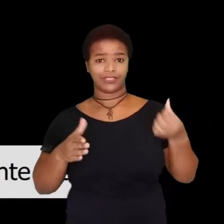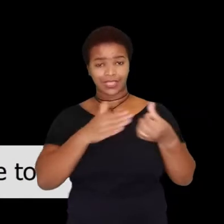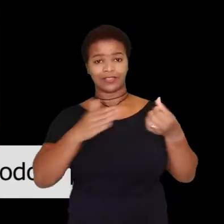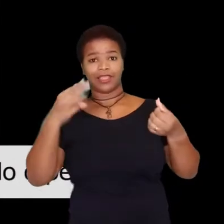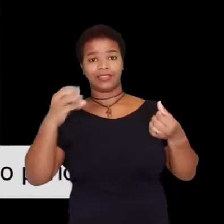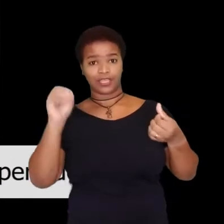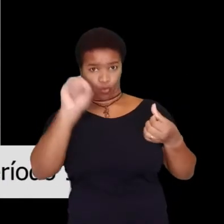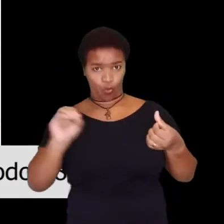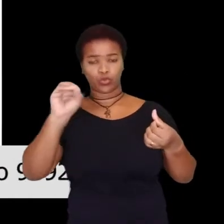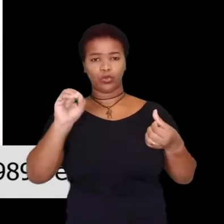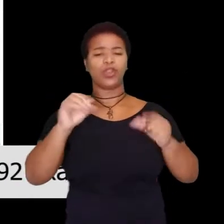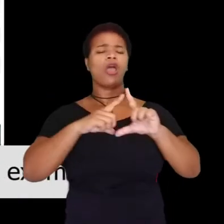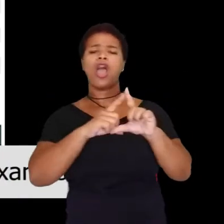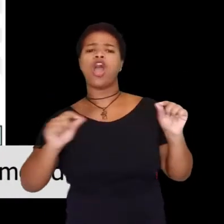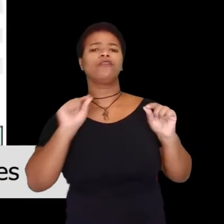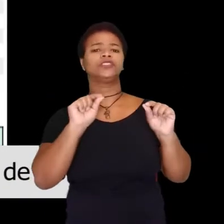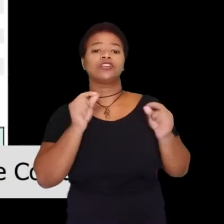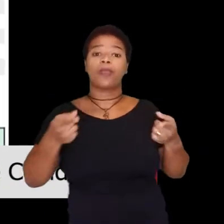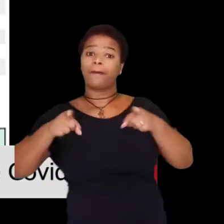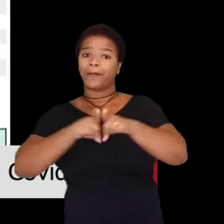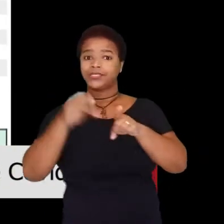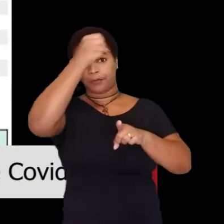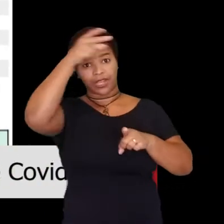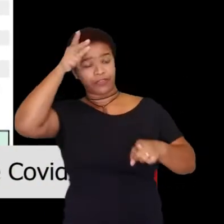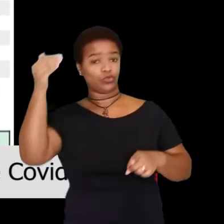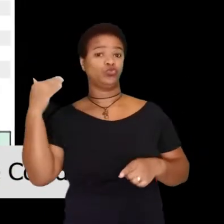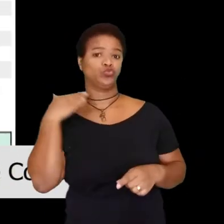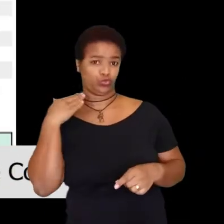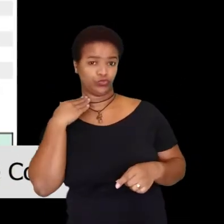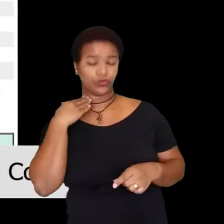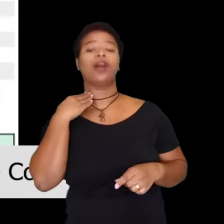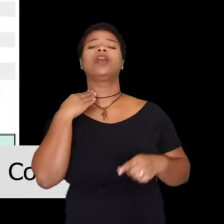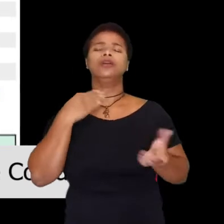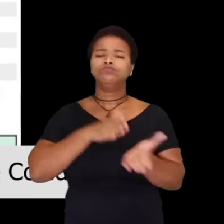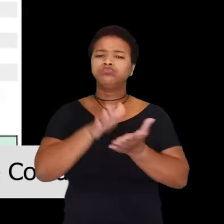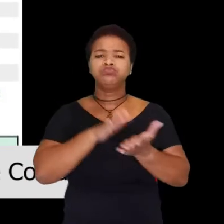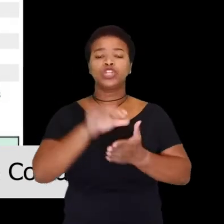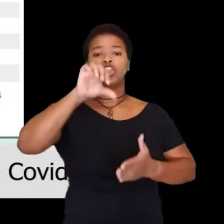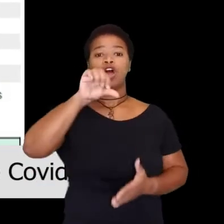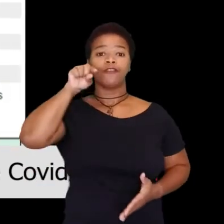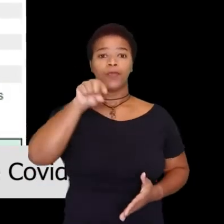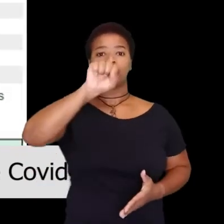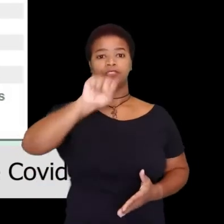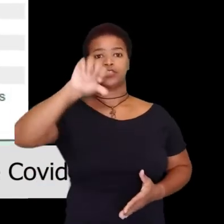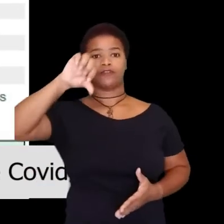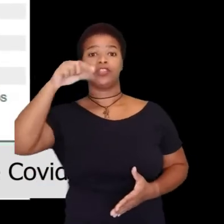26 a 30 de outubro, a Universidade, em parceria com a Prefeitura de Juiz de Fora, emitiu 9